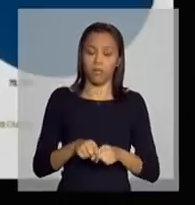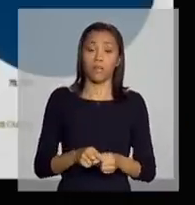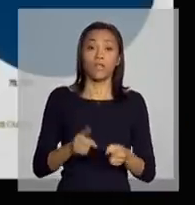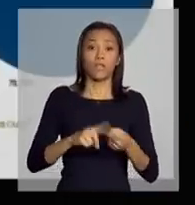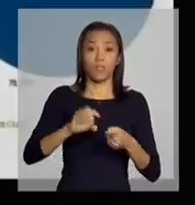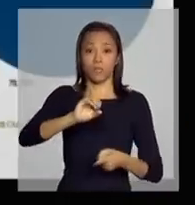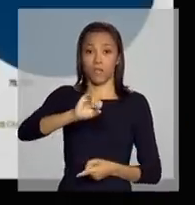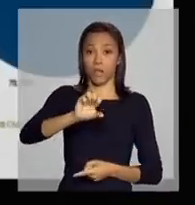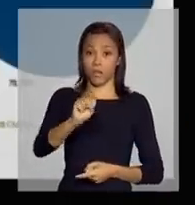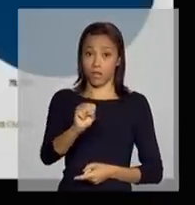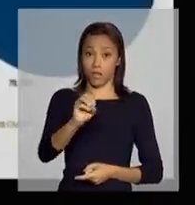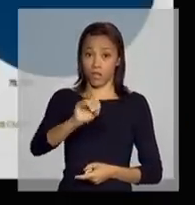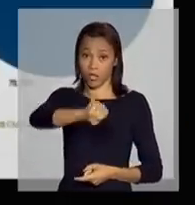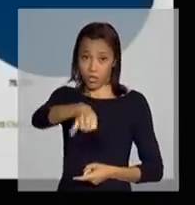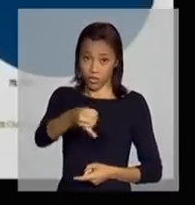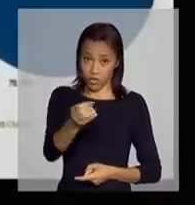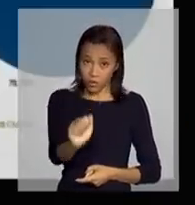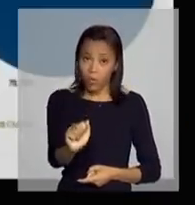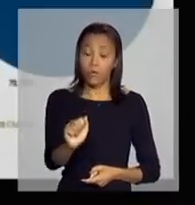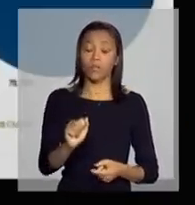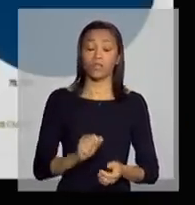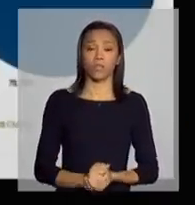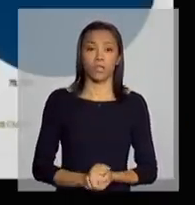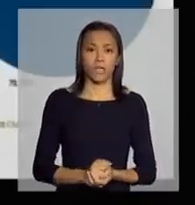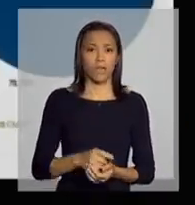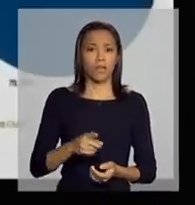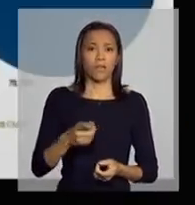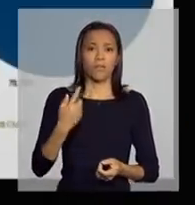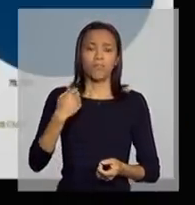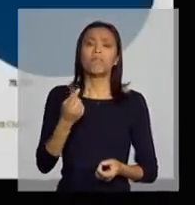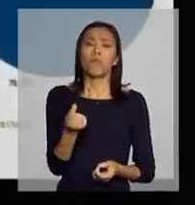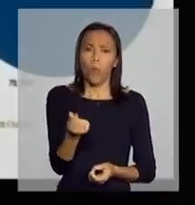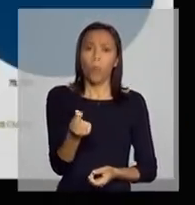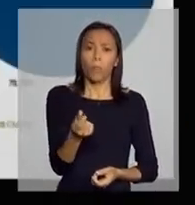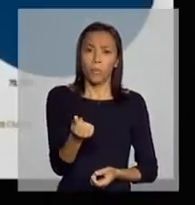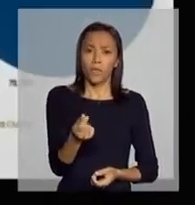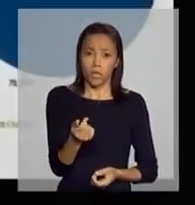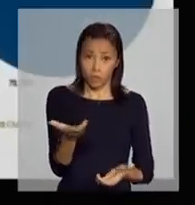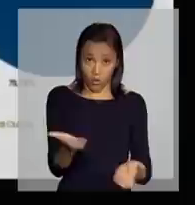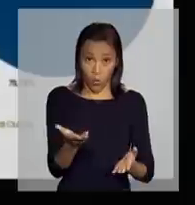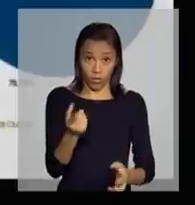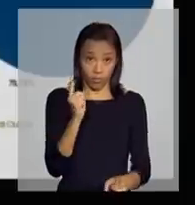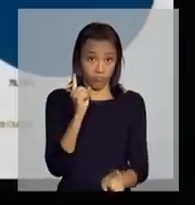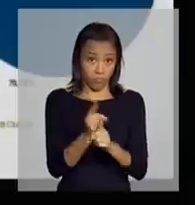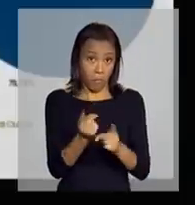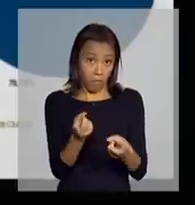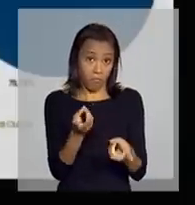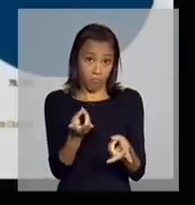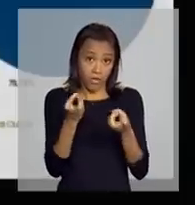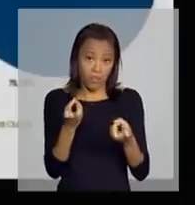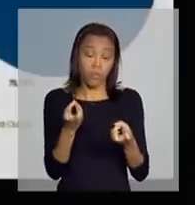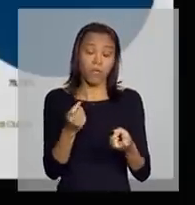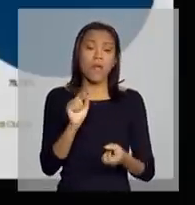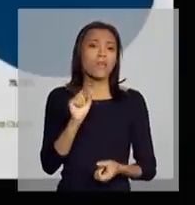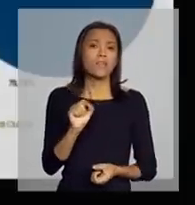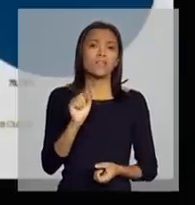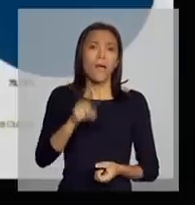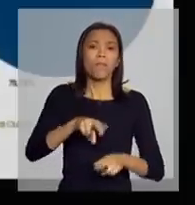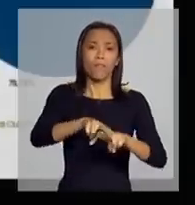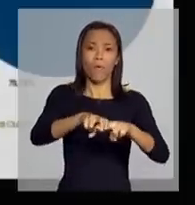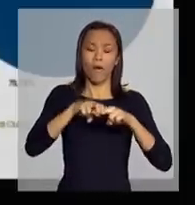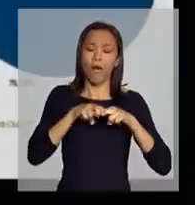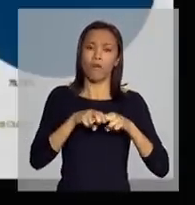soja, pelo incrível que pareça, pelo preço que a soja se encontra, mas isso é em função dos